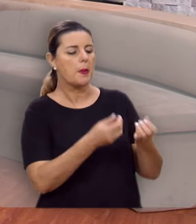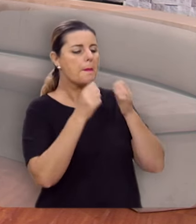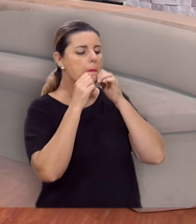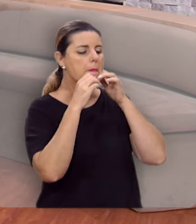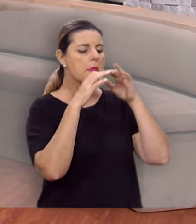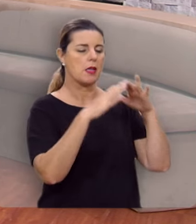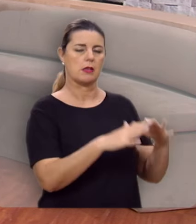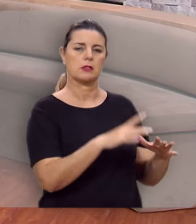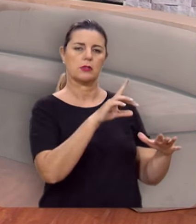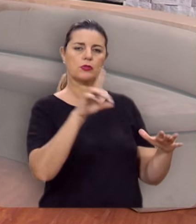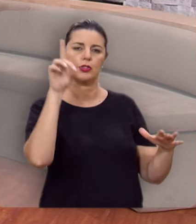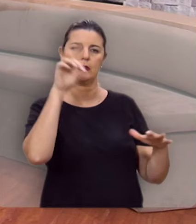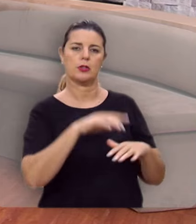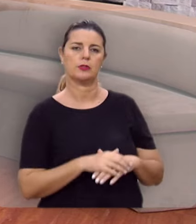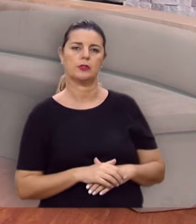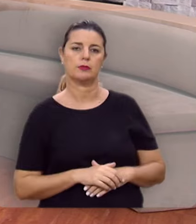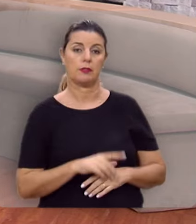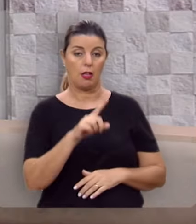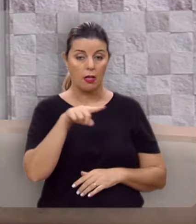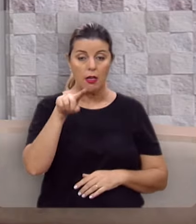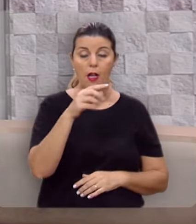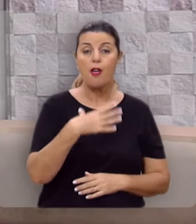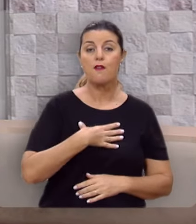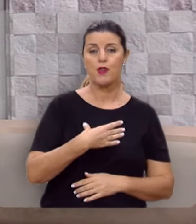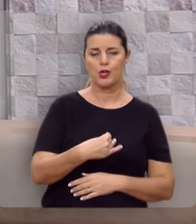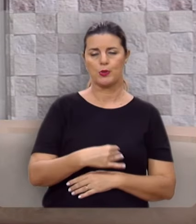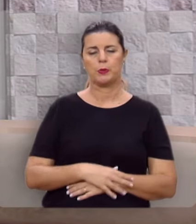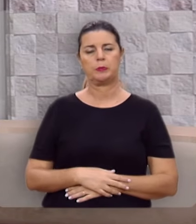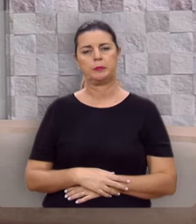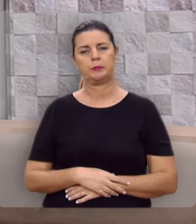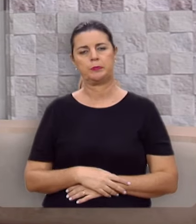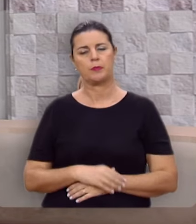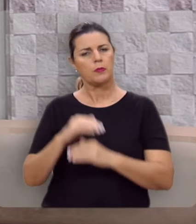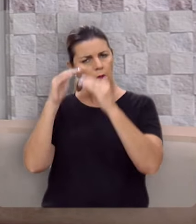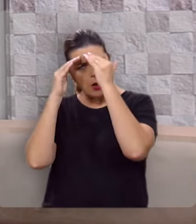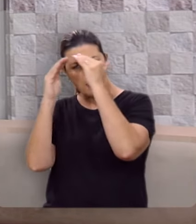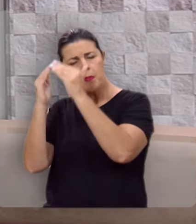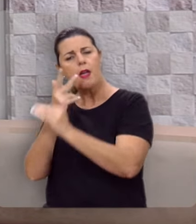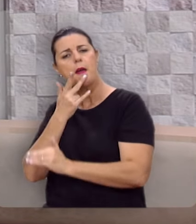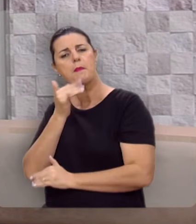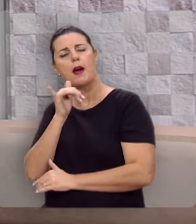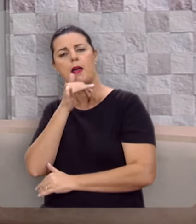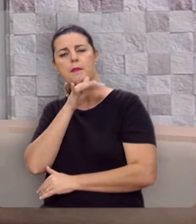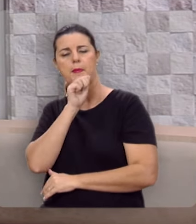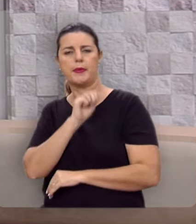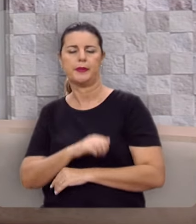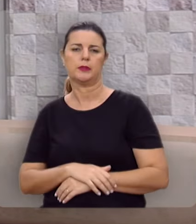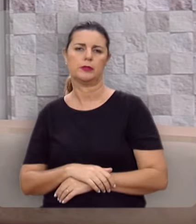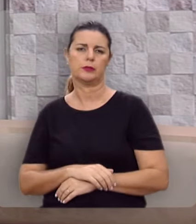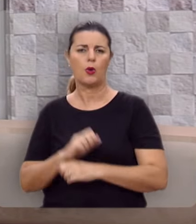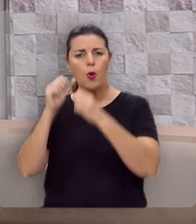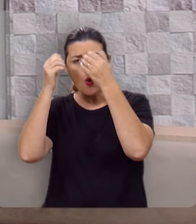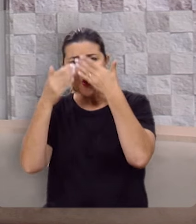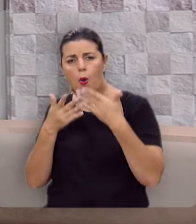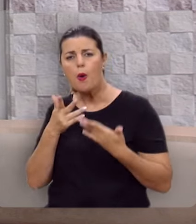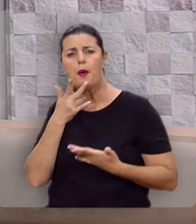mãos de Deus. Então, filhos, obedeçam os seus pais,